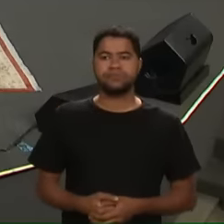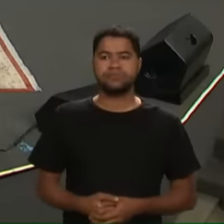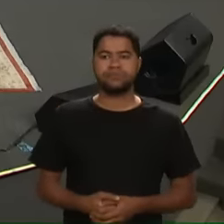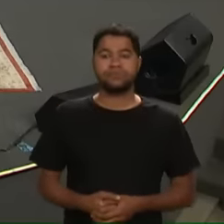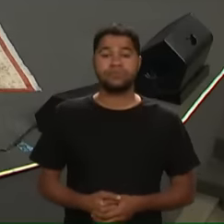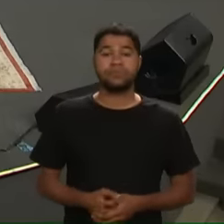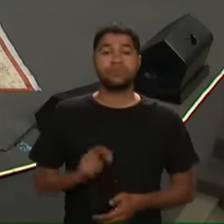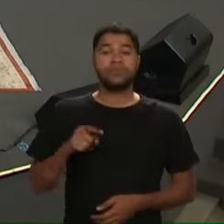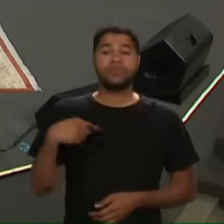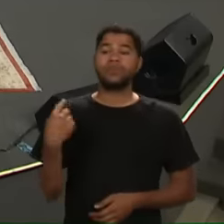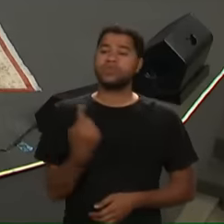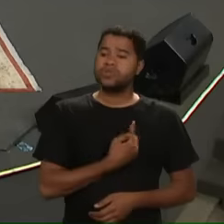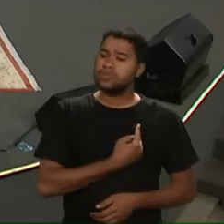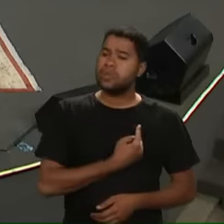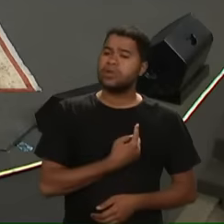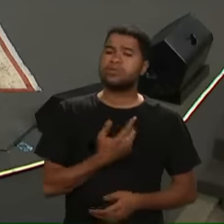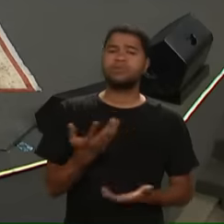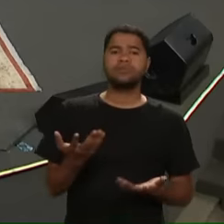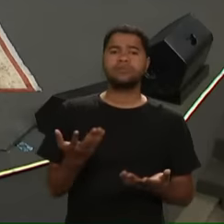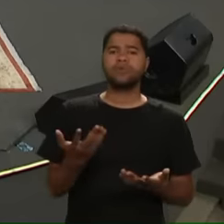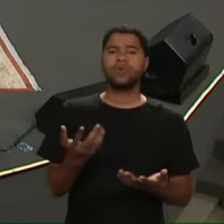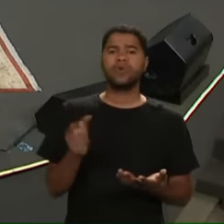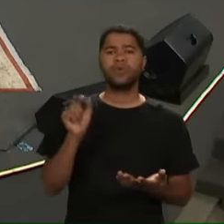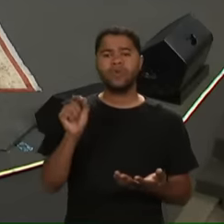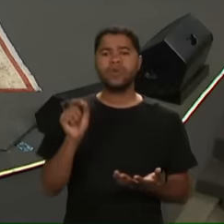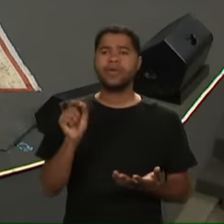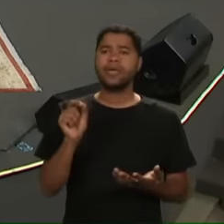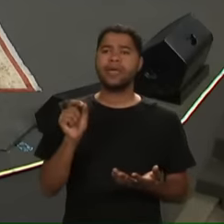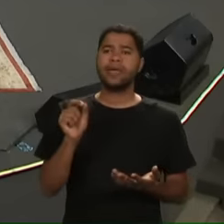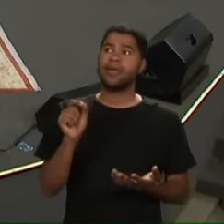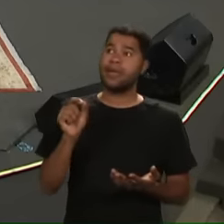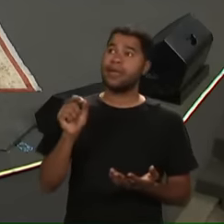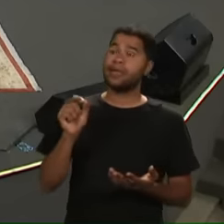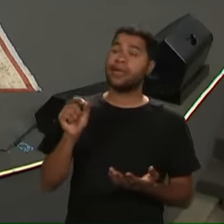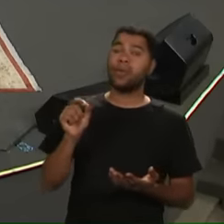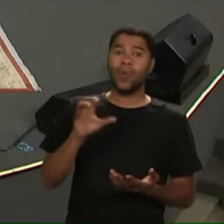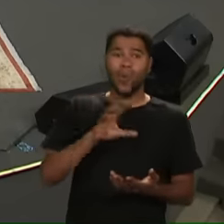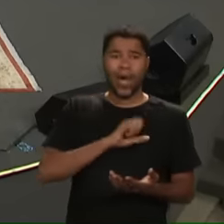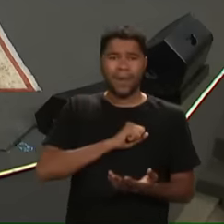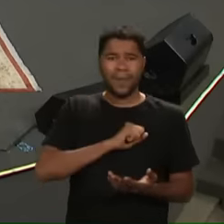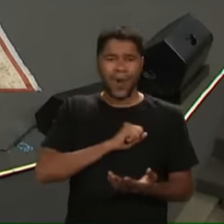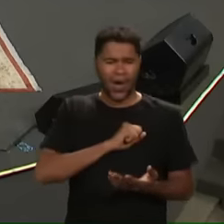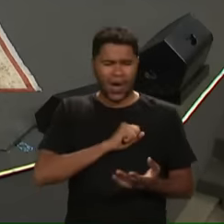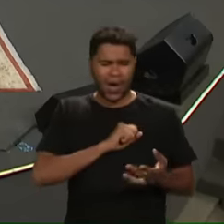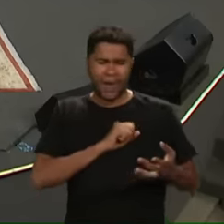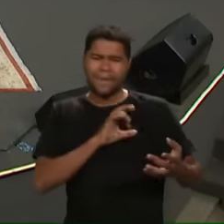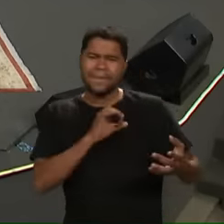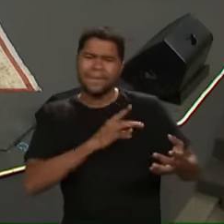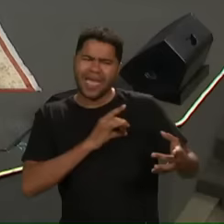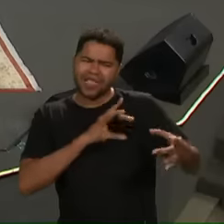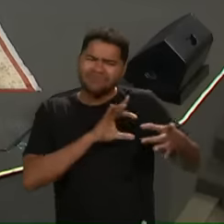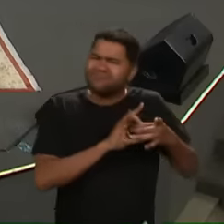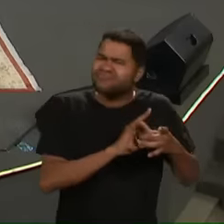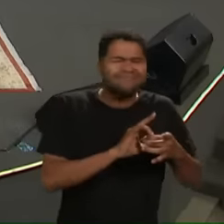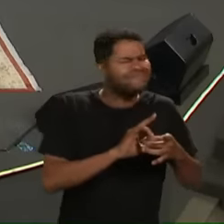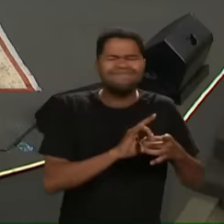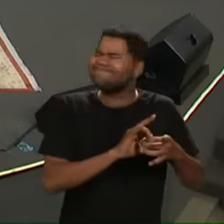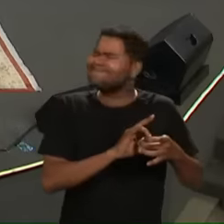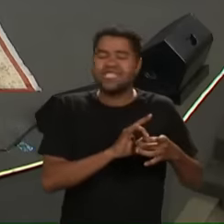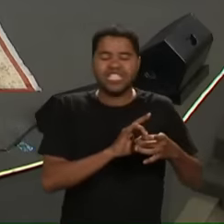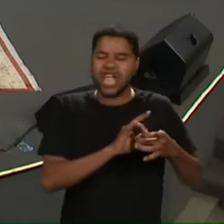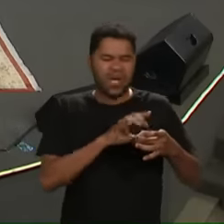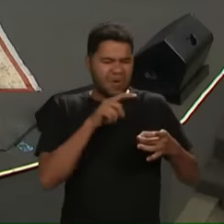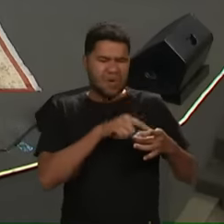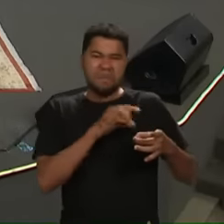Nós vemos Deus no Senhor E aqui a palavra de amor Não existe medo Antes o perfeito amor Lança